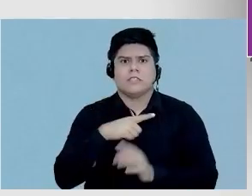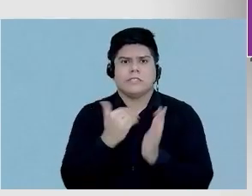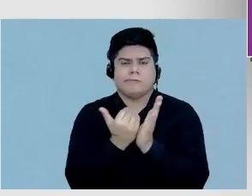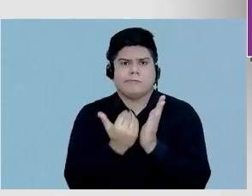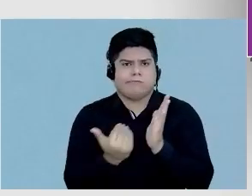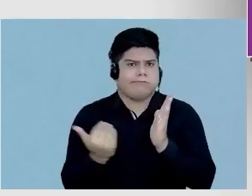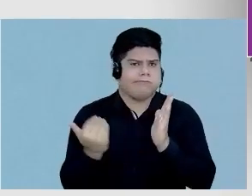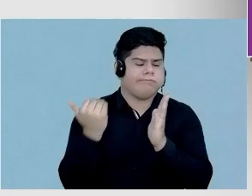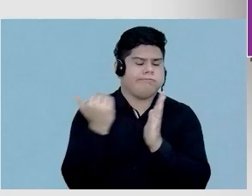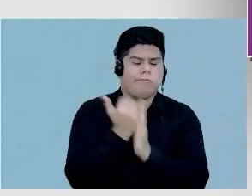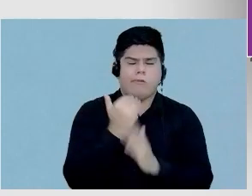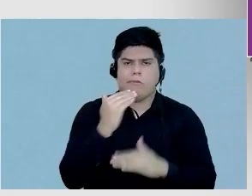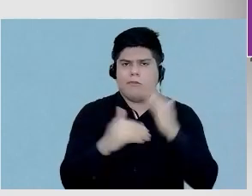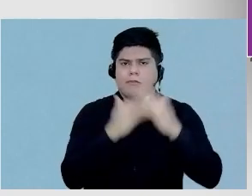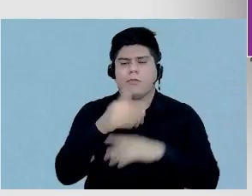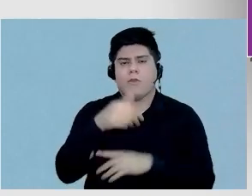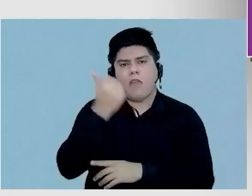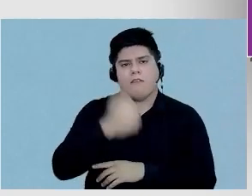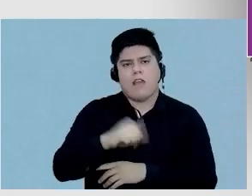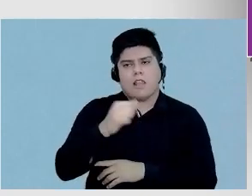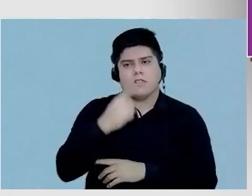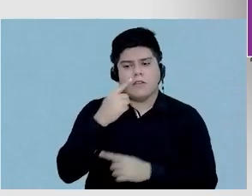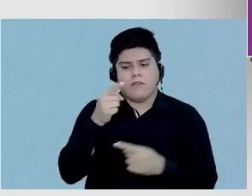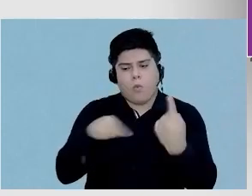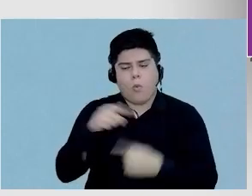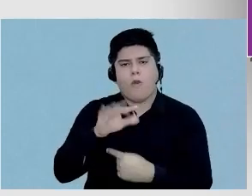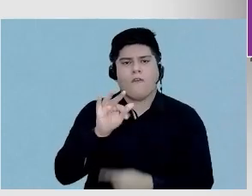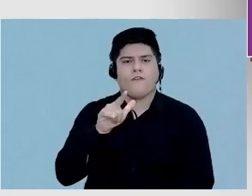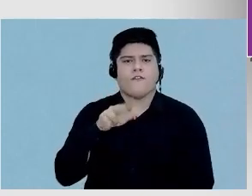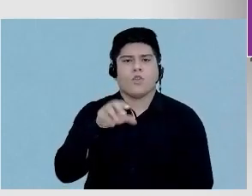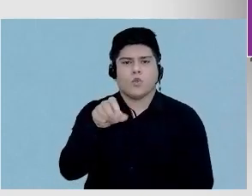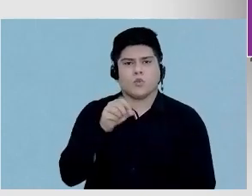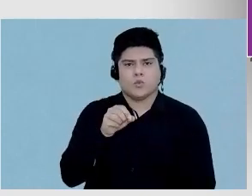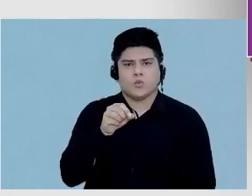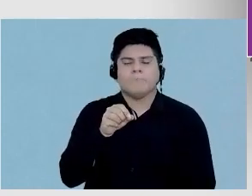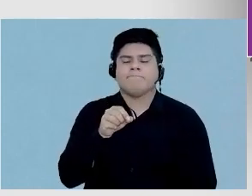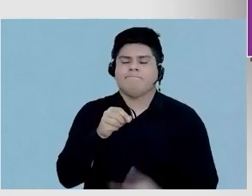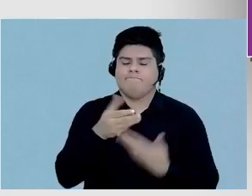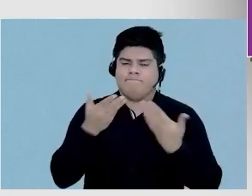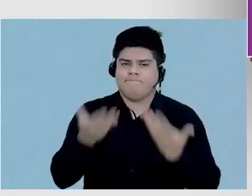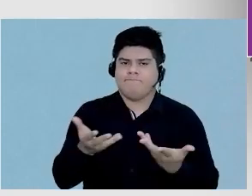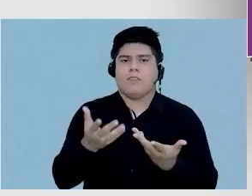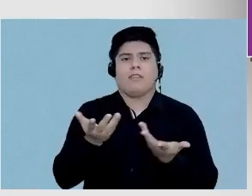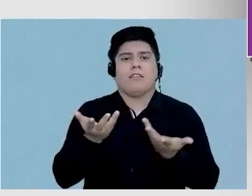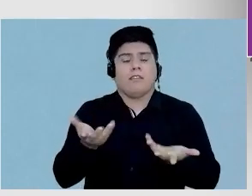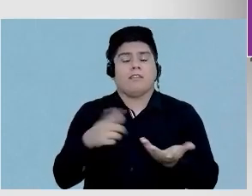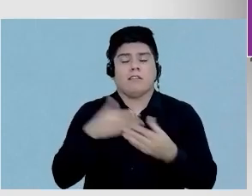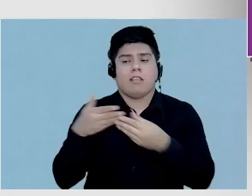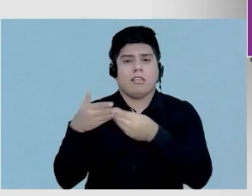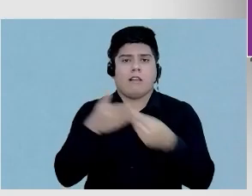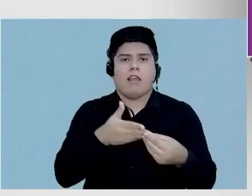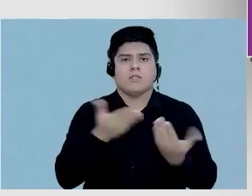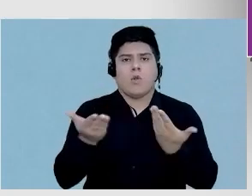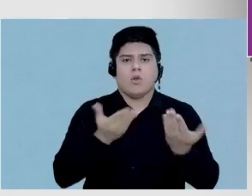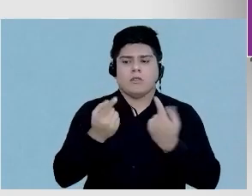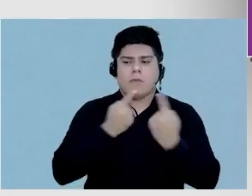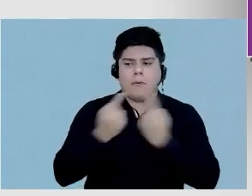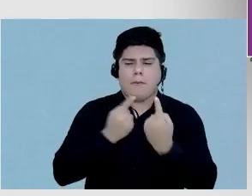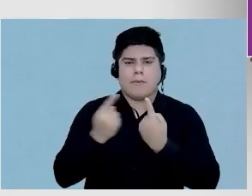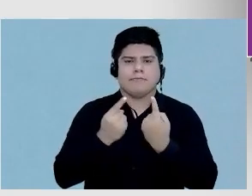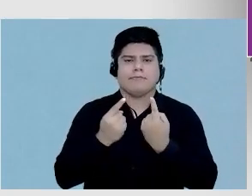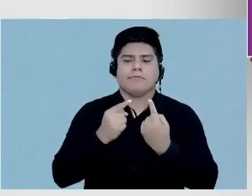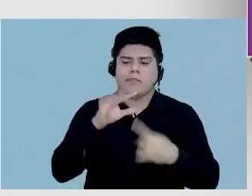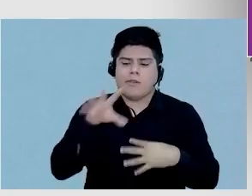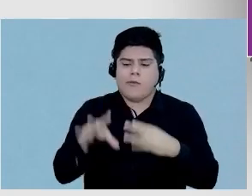possibilidade da avaliação do fluxo coronariano. E para isso, então, nós trazemos a discussão de hoje, a incorporação